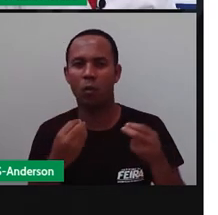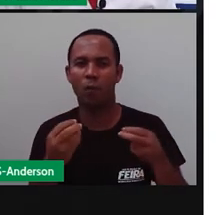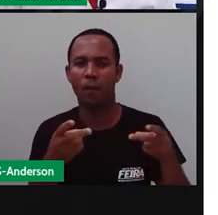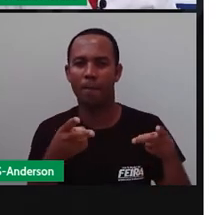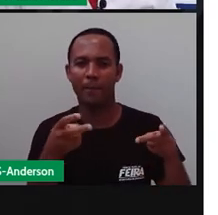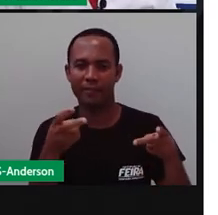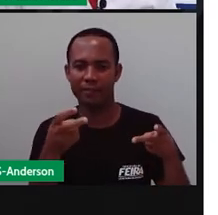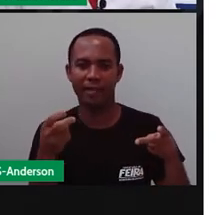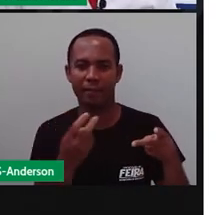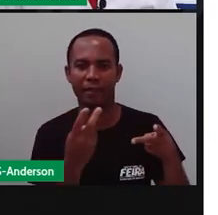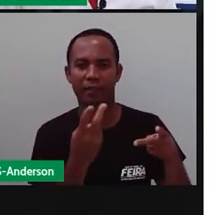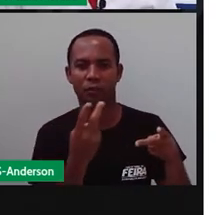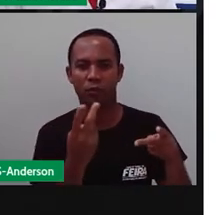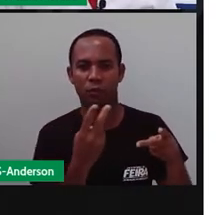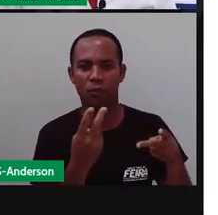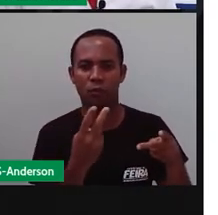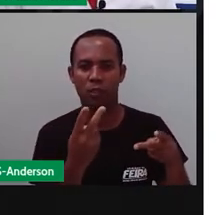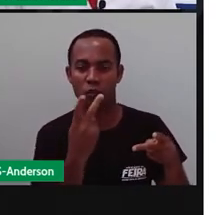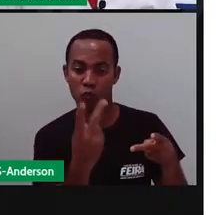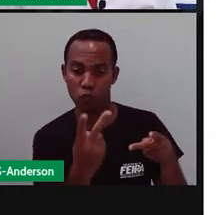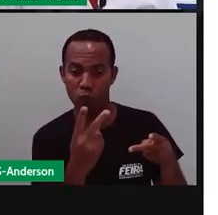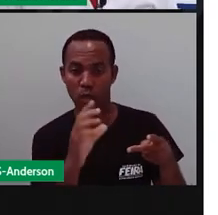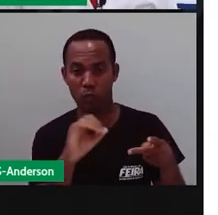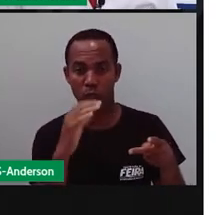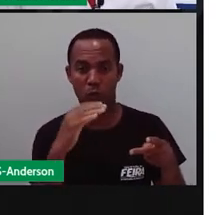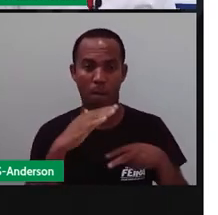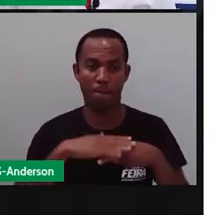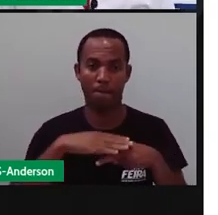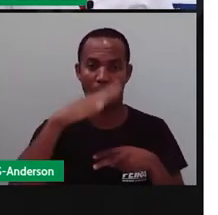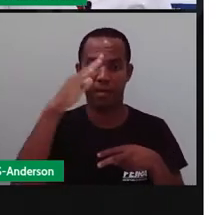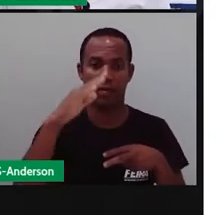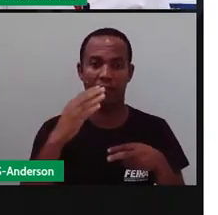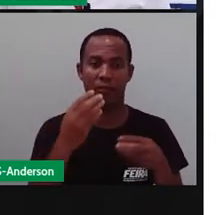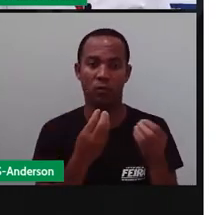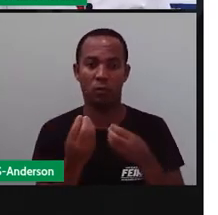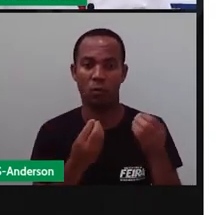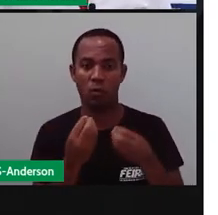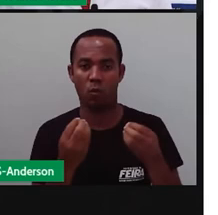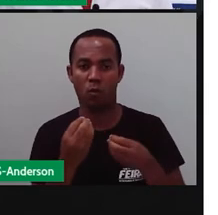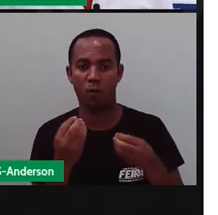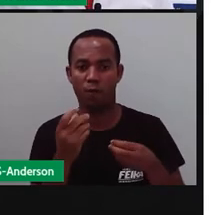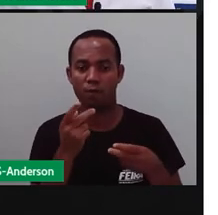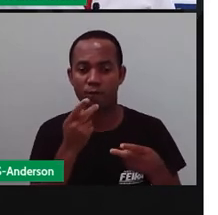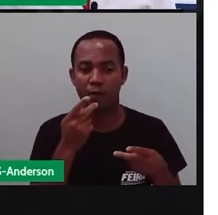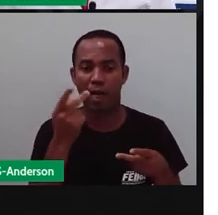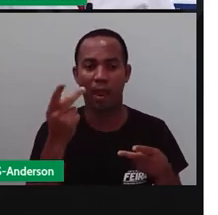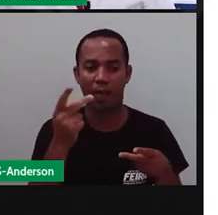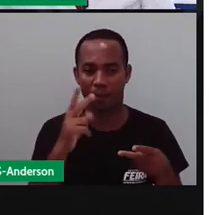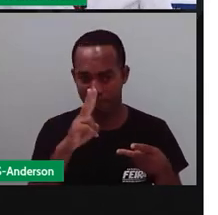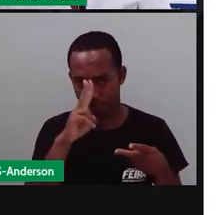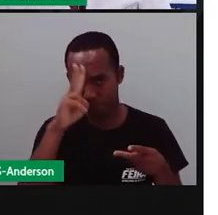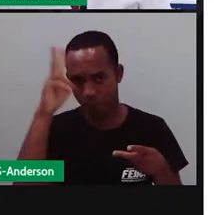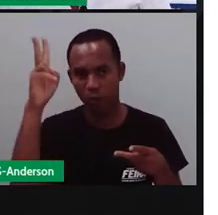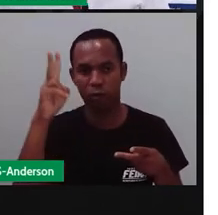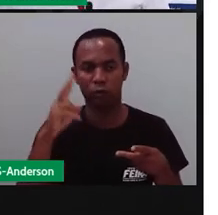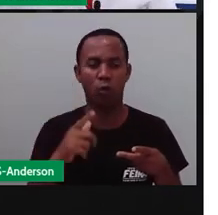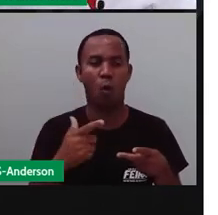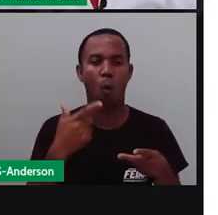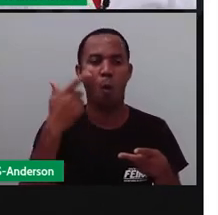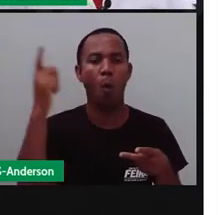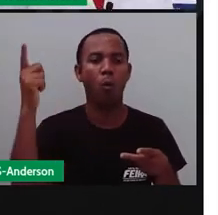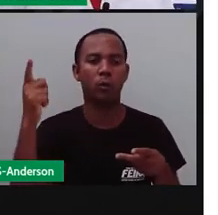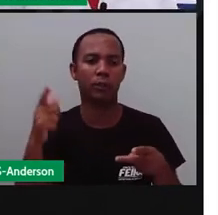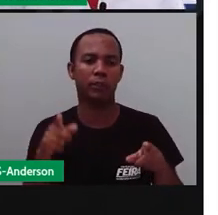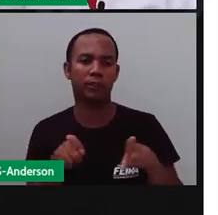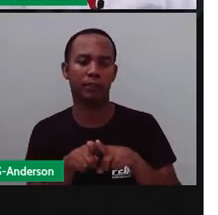pronúncia de palavras com duas ou mais sílabas, né, uma delas é pronunciada com maior força do que as outras. Que foi